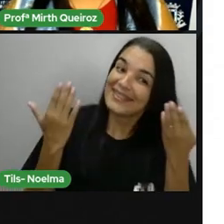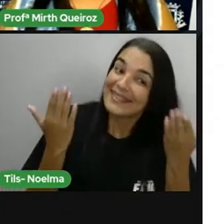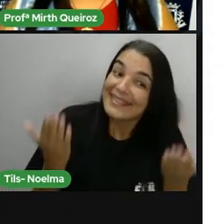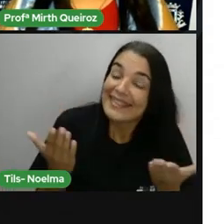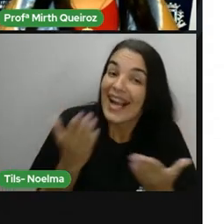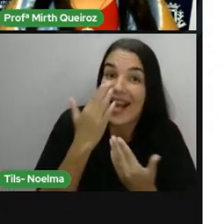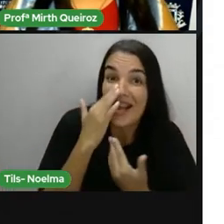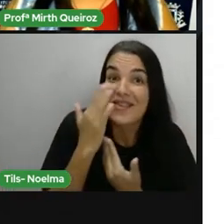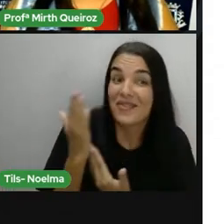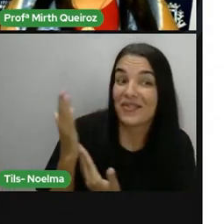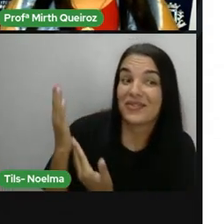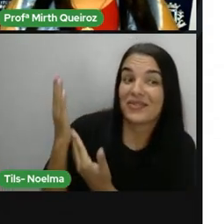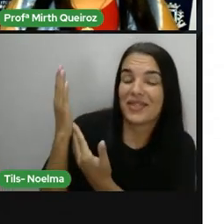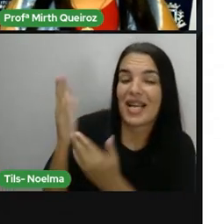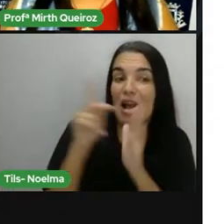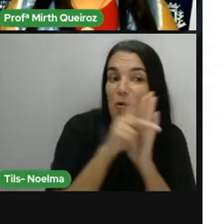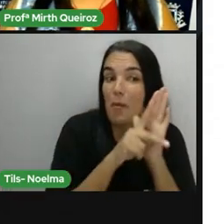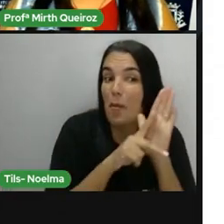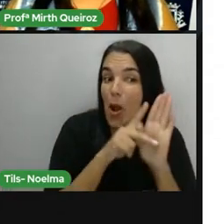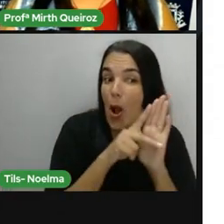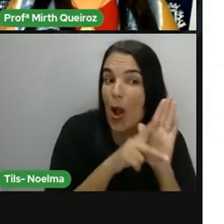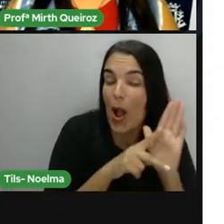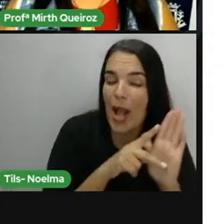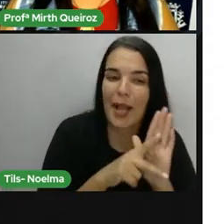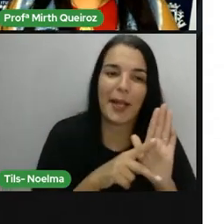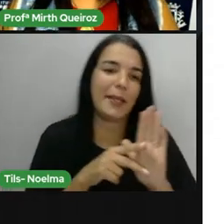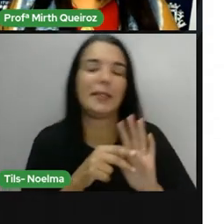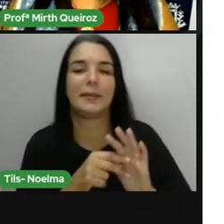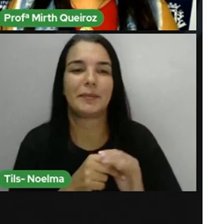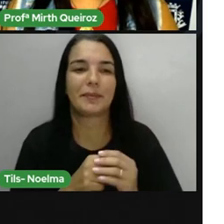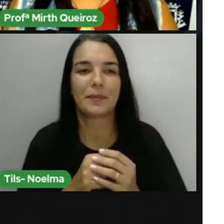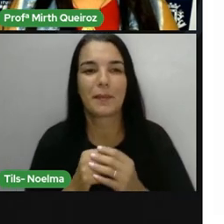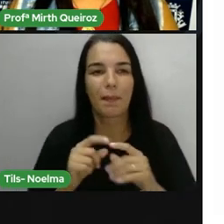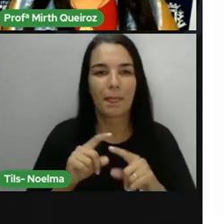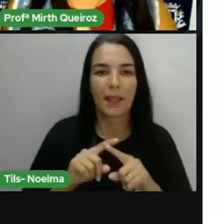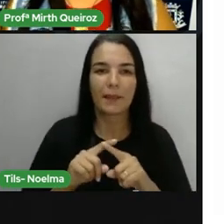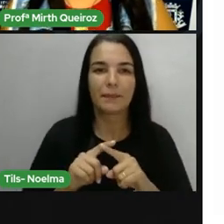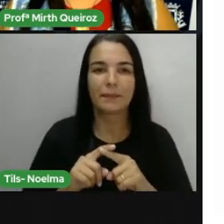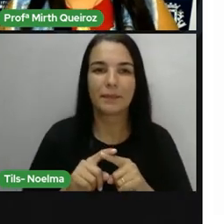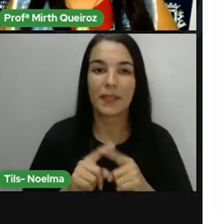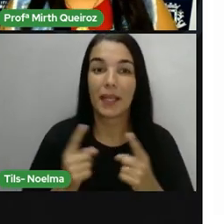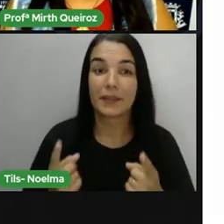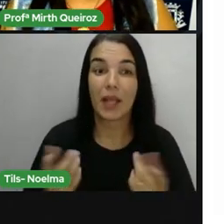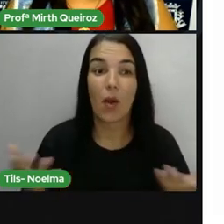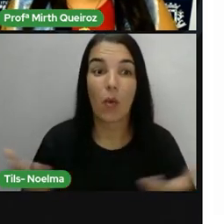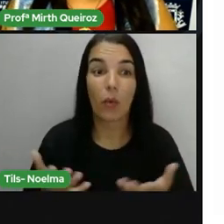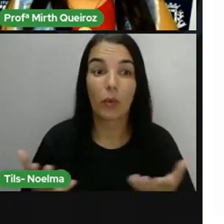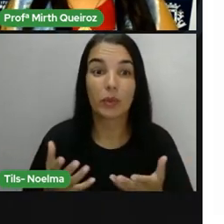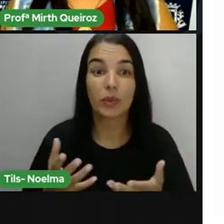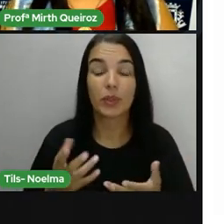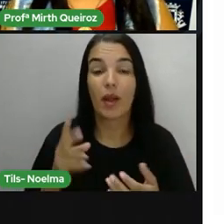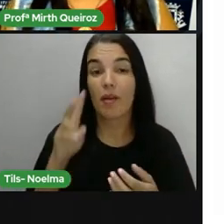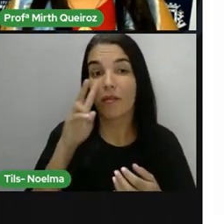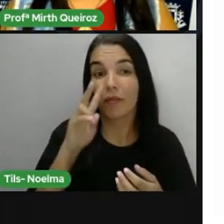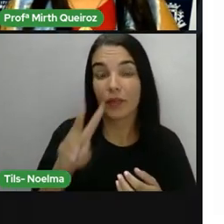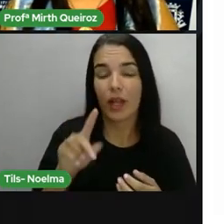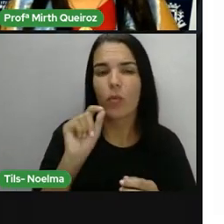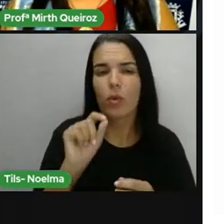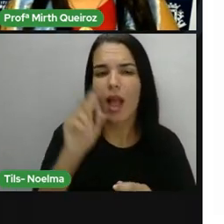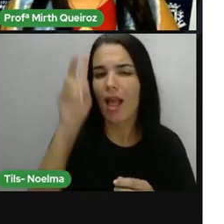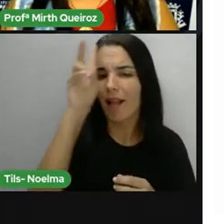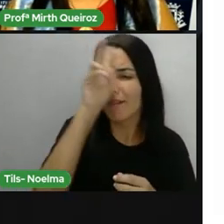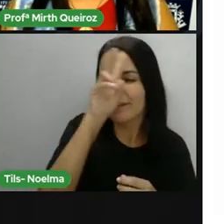viram aí o poema, né? E é isso que nós vamos trabalhar hoje. Lendo e